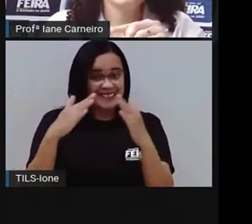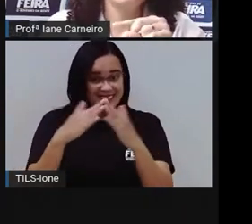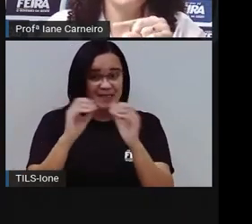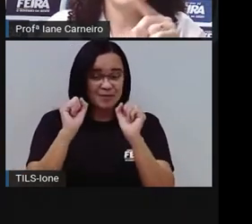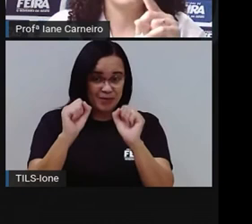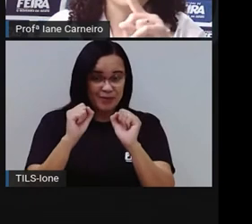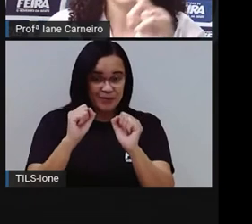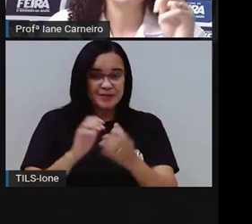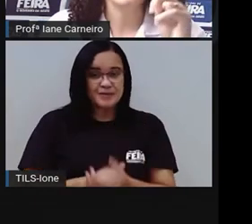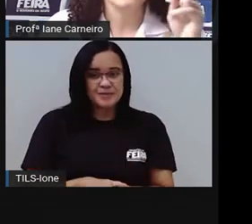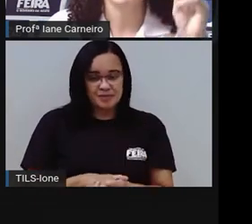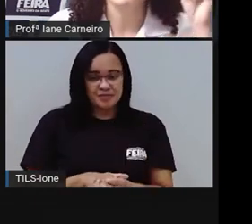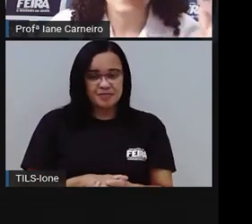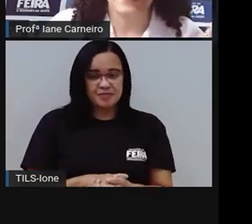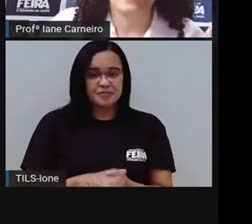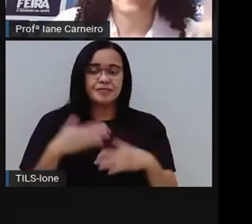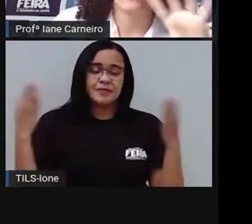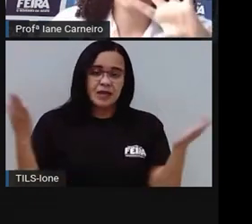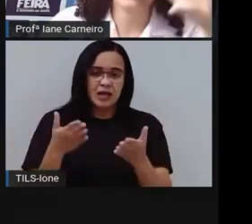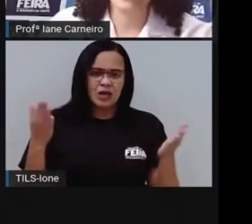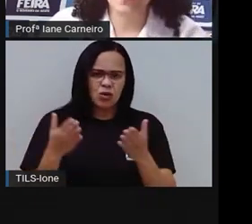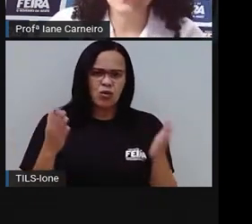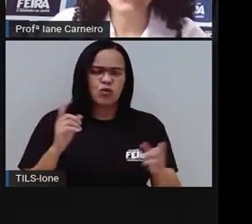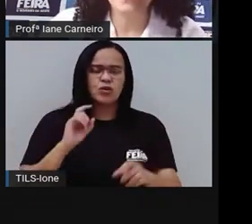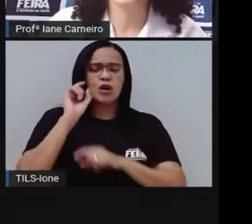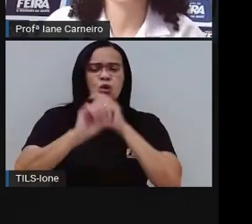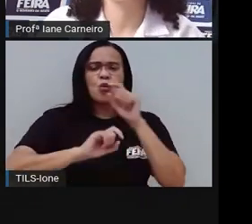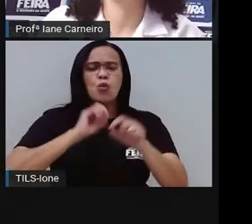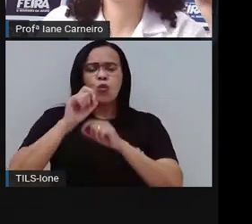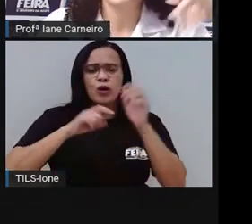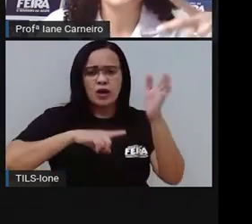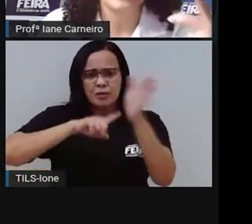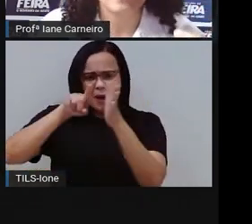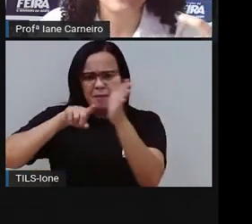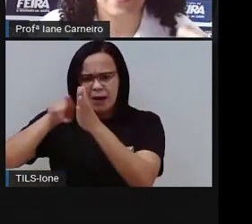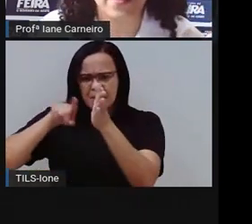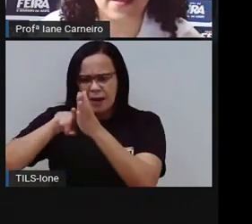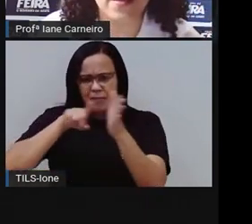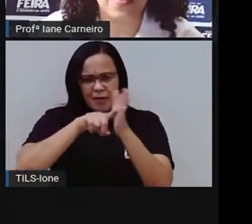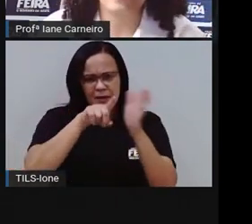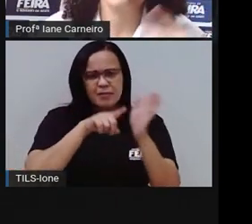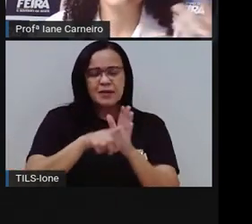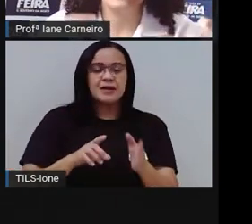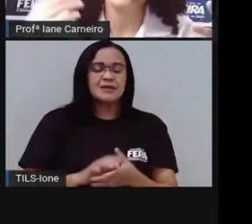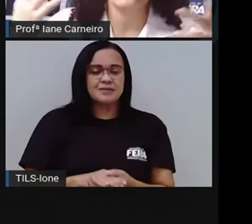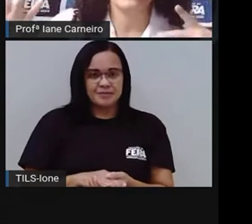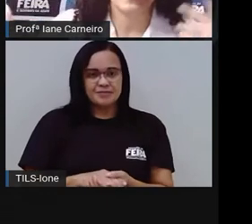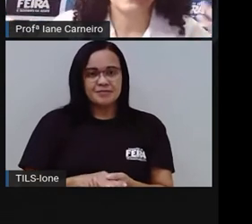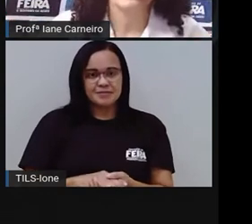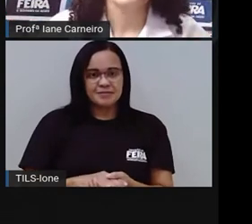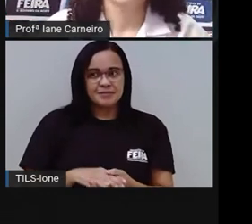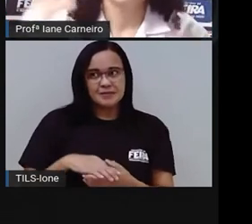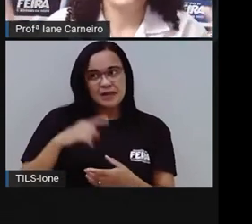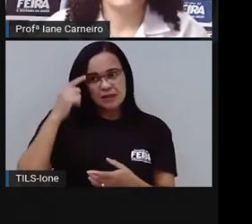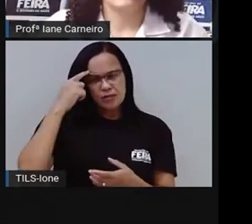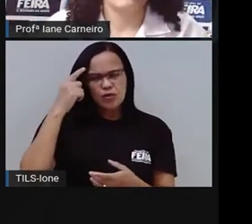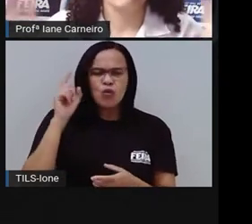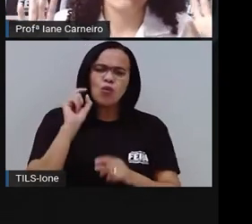Agora a gente vai ver, ó. O que será que é? É outro bloco de perguntas. O que será que é? Aí a gente vai adivinhar.